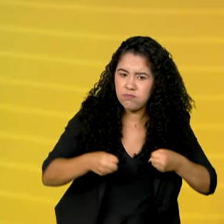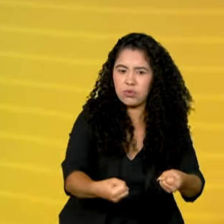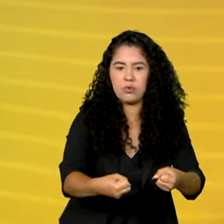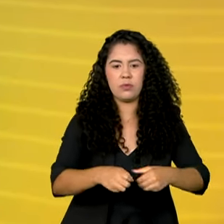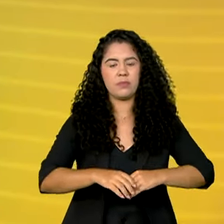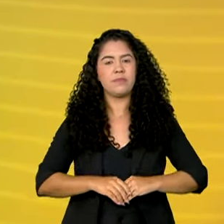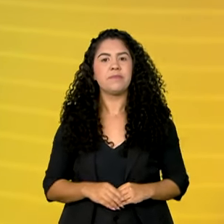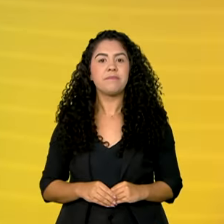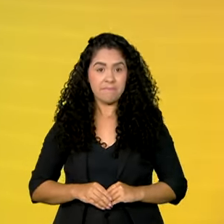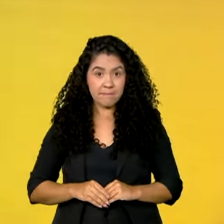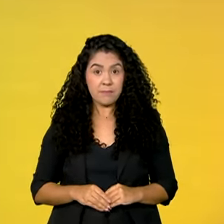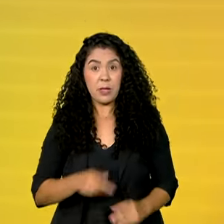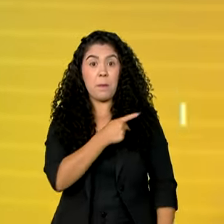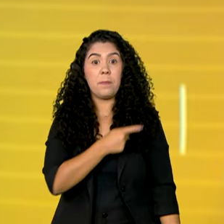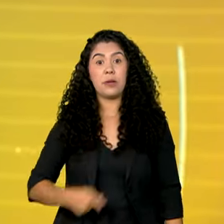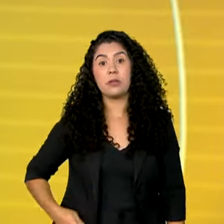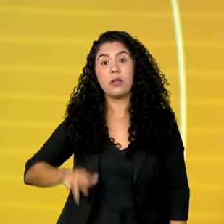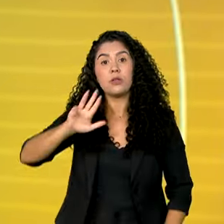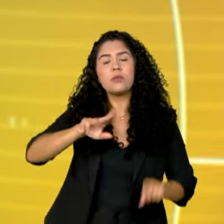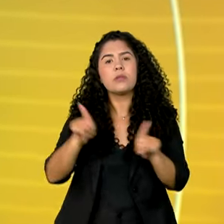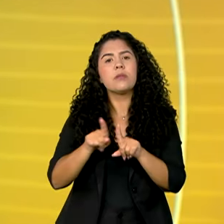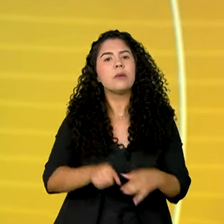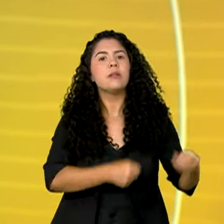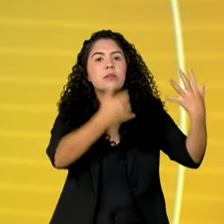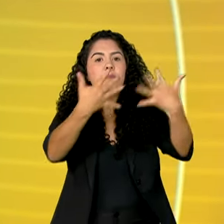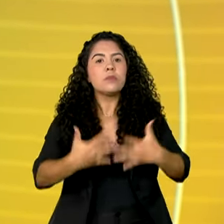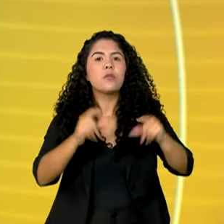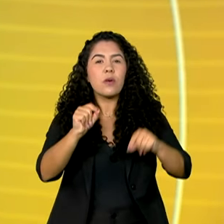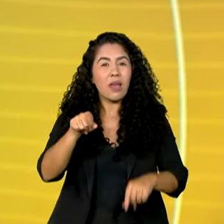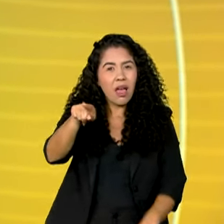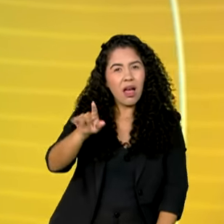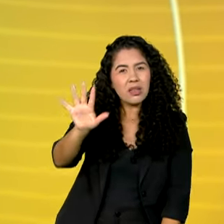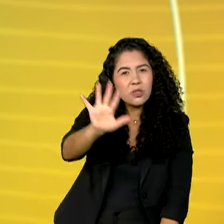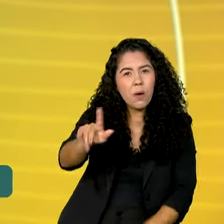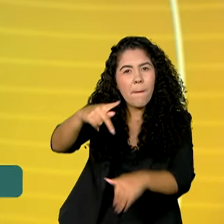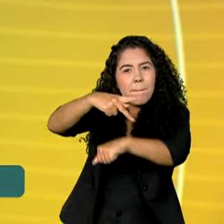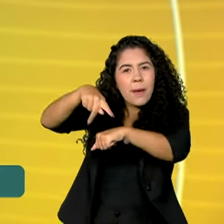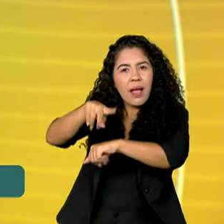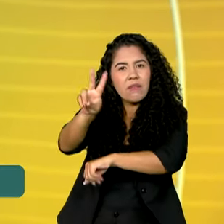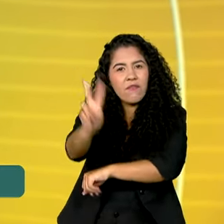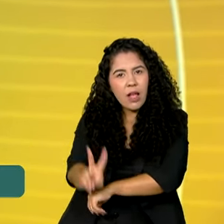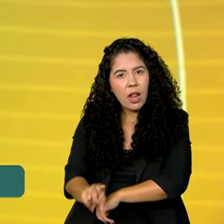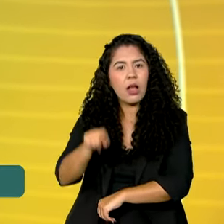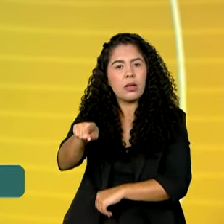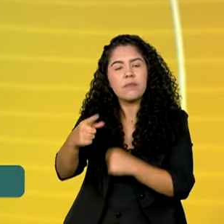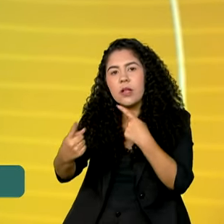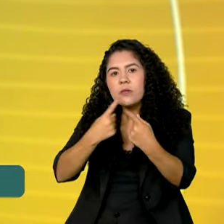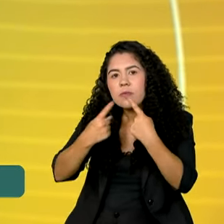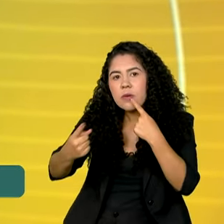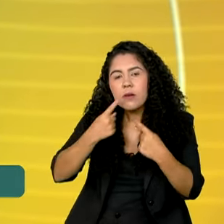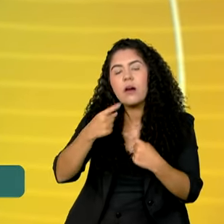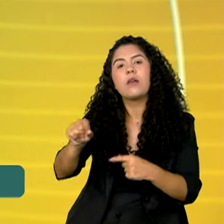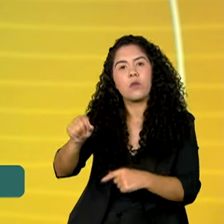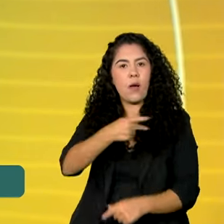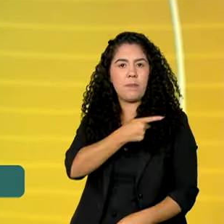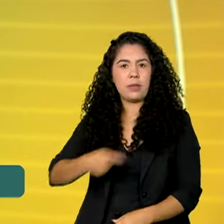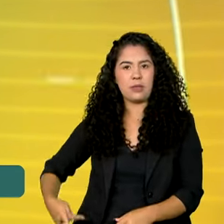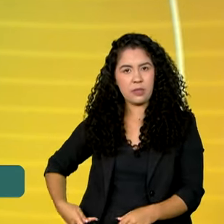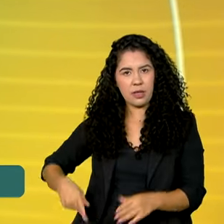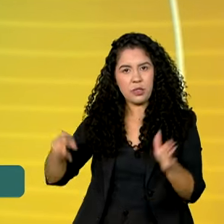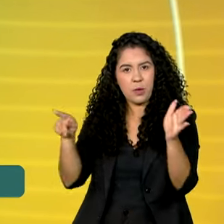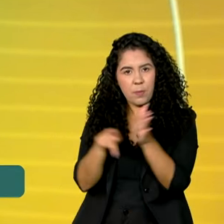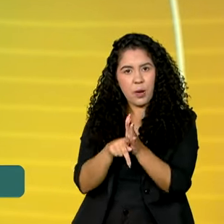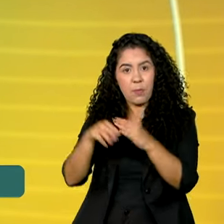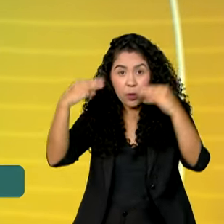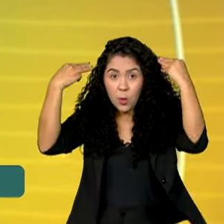O presidente Lula também falou que a situação da Venezuela vai ser tratada com a nova presidente do México, na reunião de